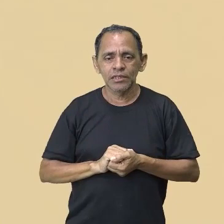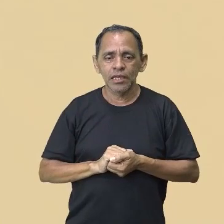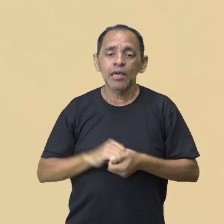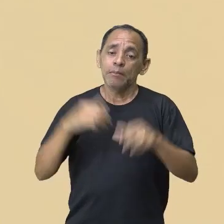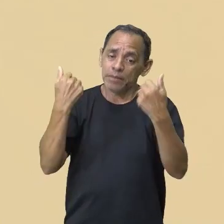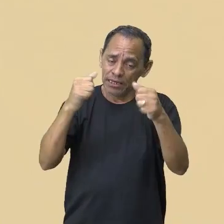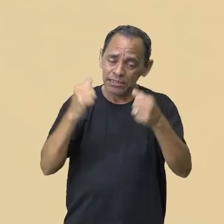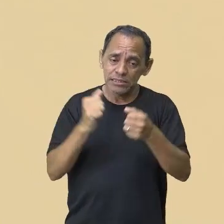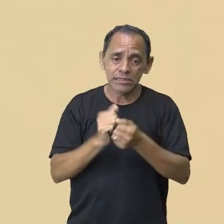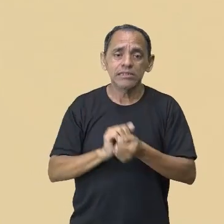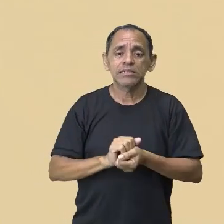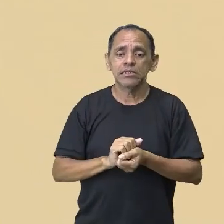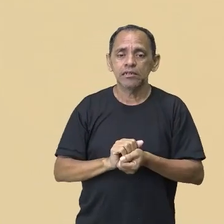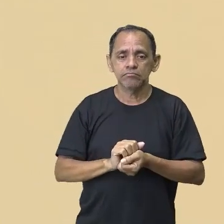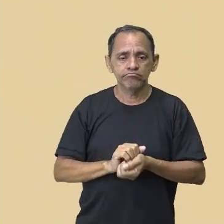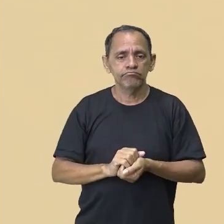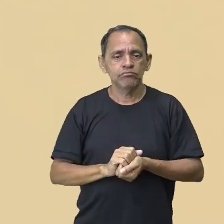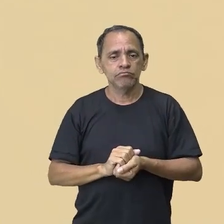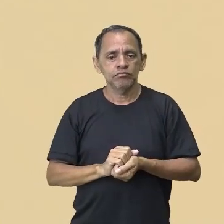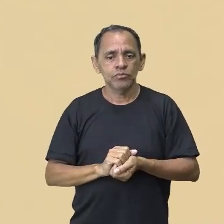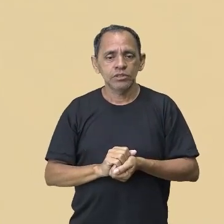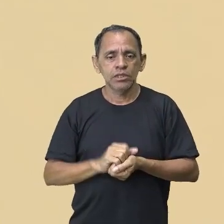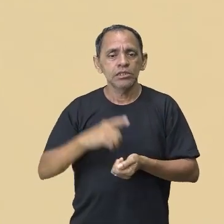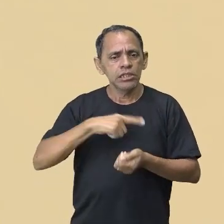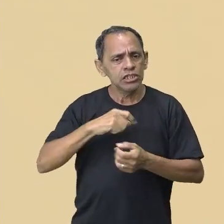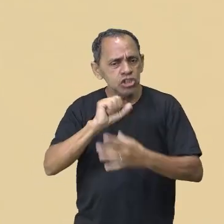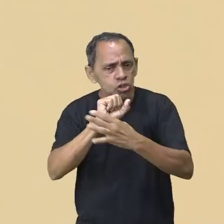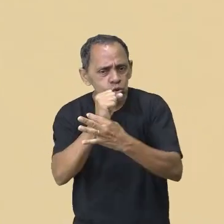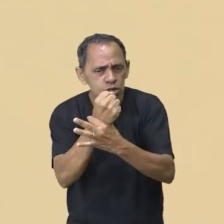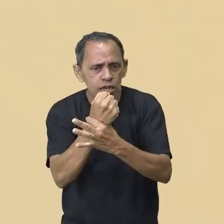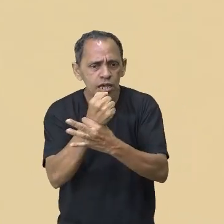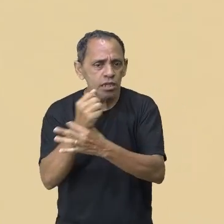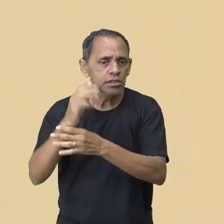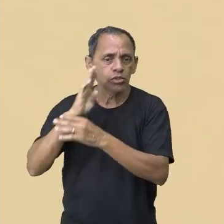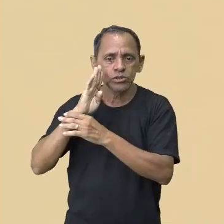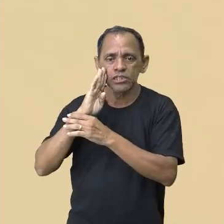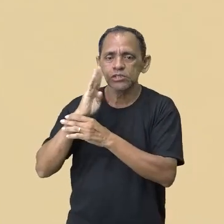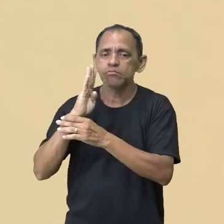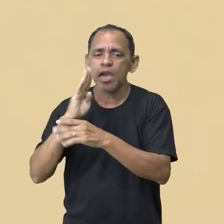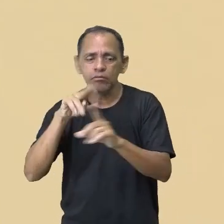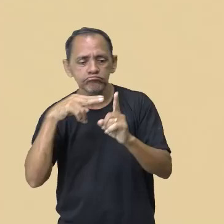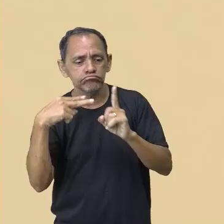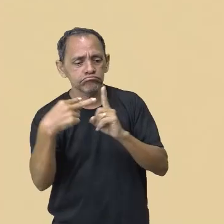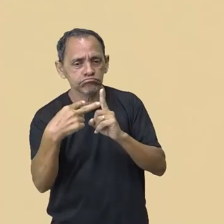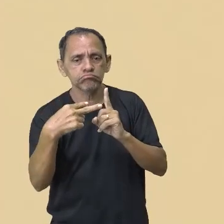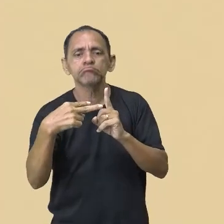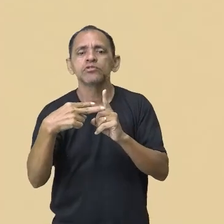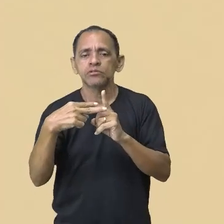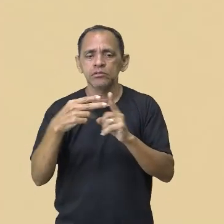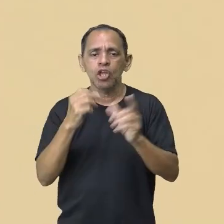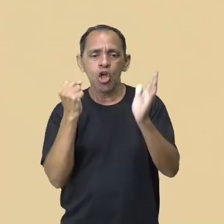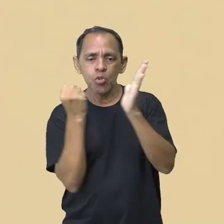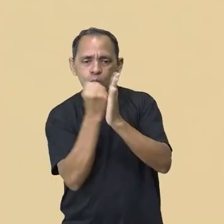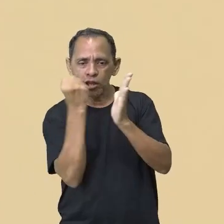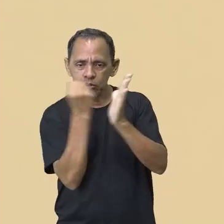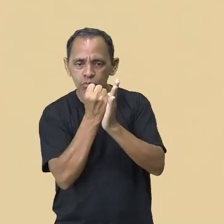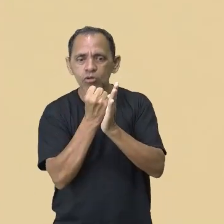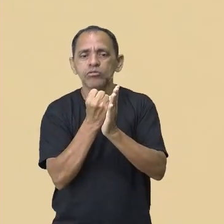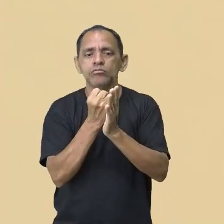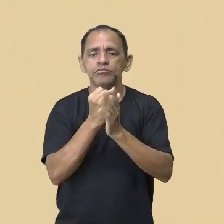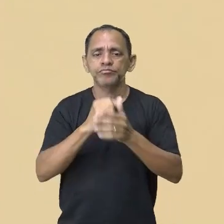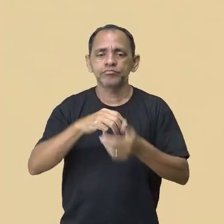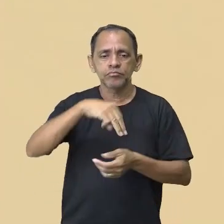os aspectos característicos do período em que foi construído, porque faz parte de um patrimônio material, tá bom?